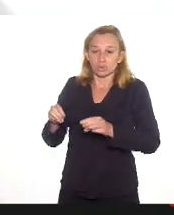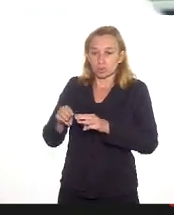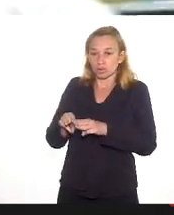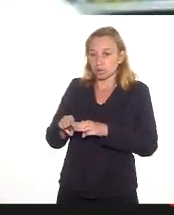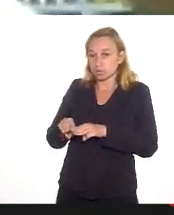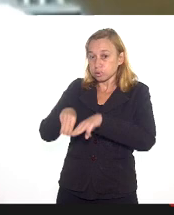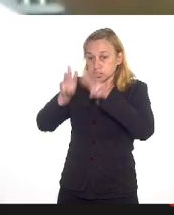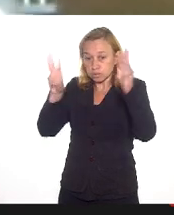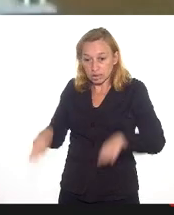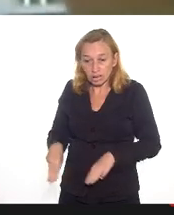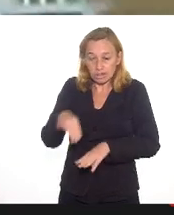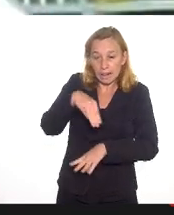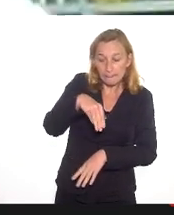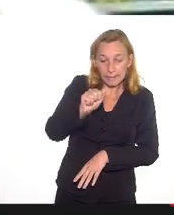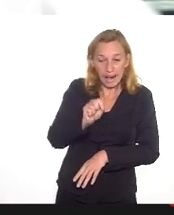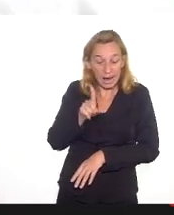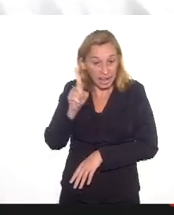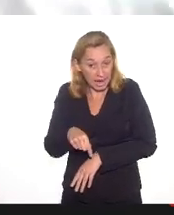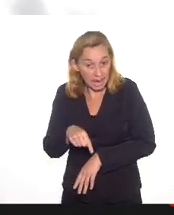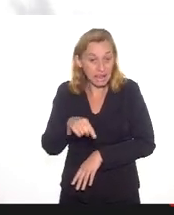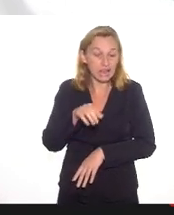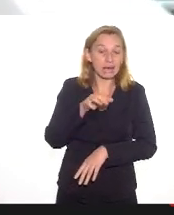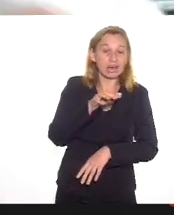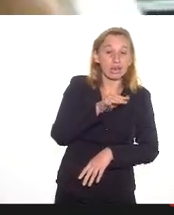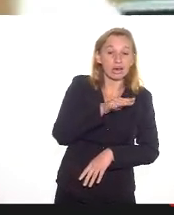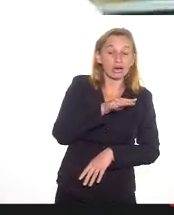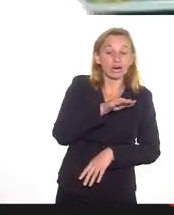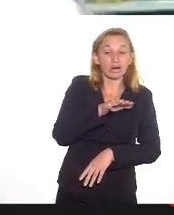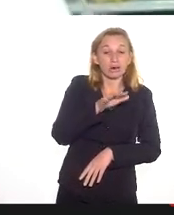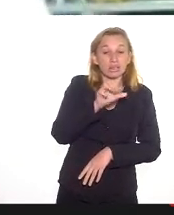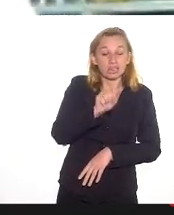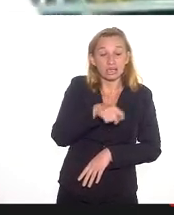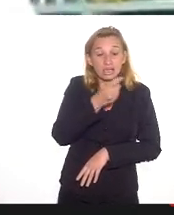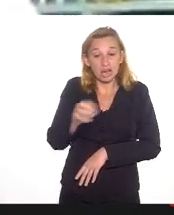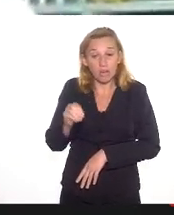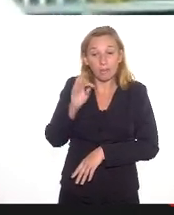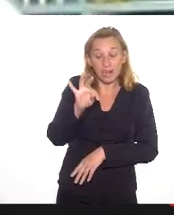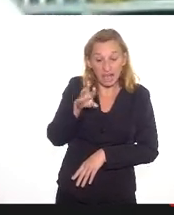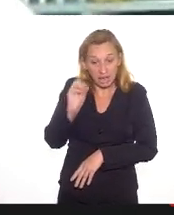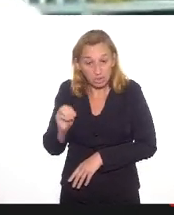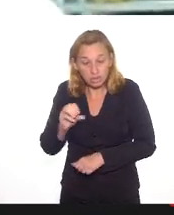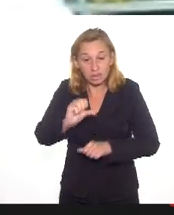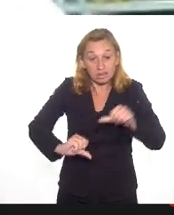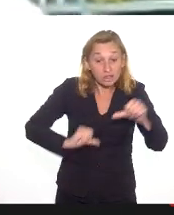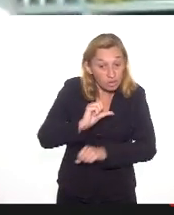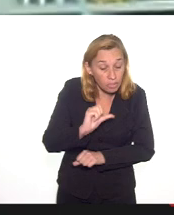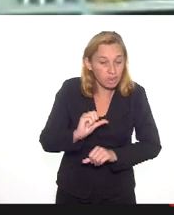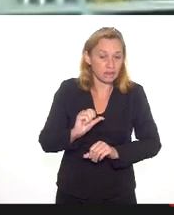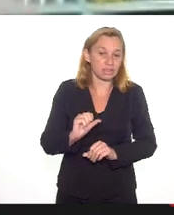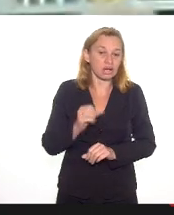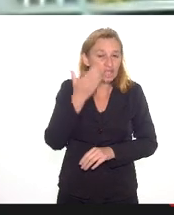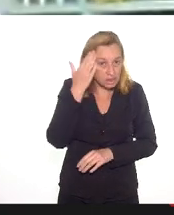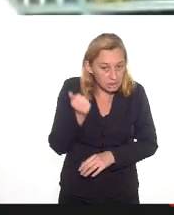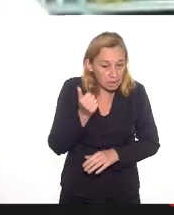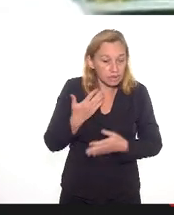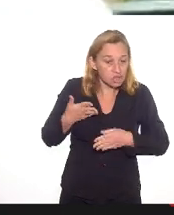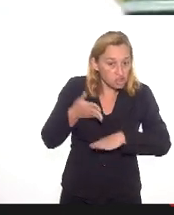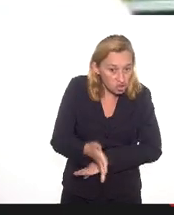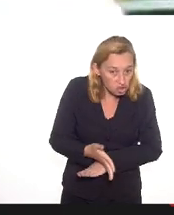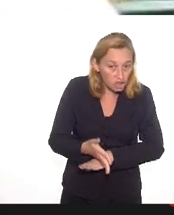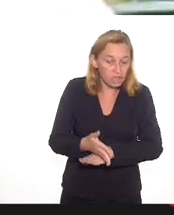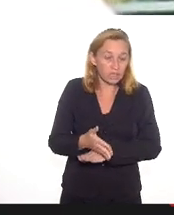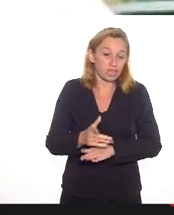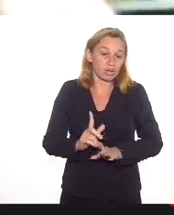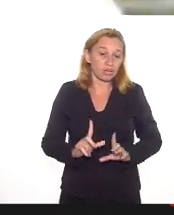MUF, o São Bento, o Sankofa, são ações que são transformadoras. A gente sabe que chegam ao